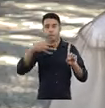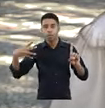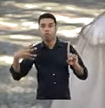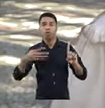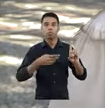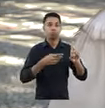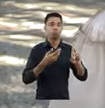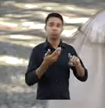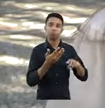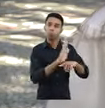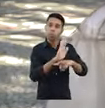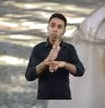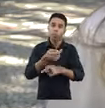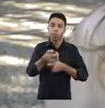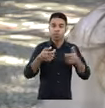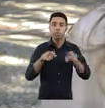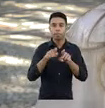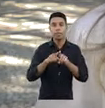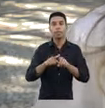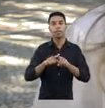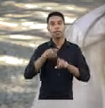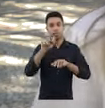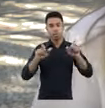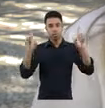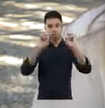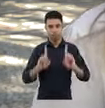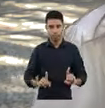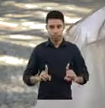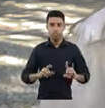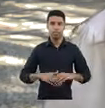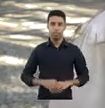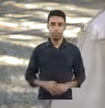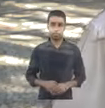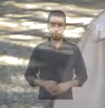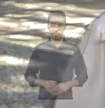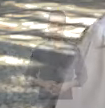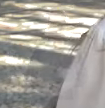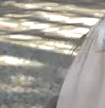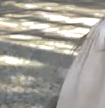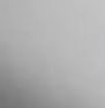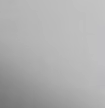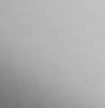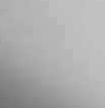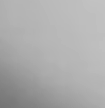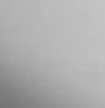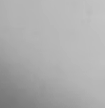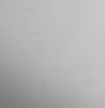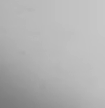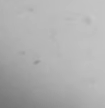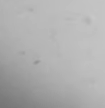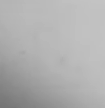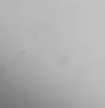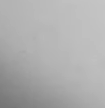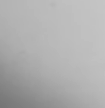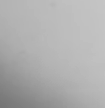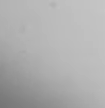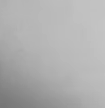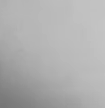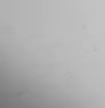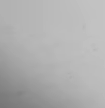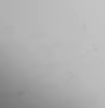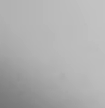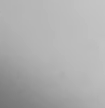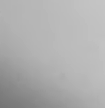vulnerabilidade, pessoas LGBTQIA+, e pessoas com deficiência. Procuradora do Trabalho do MPT Pará e Paraná